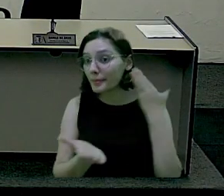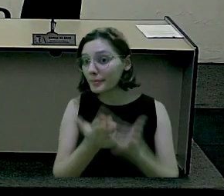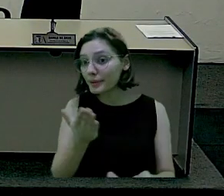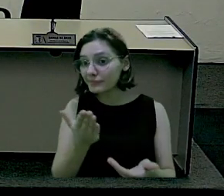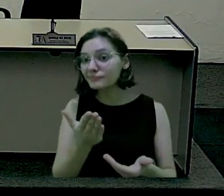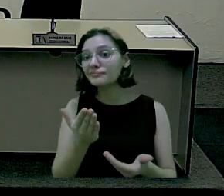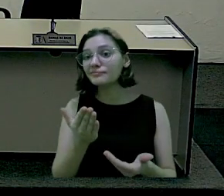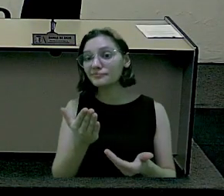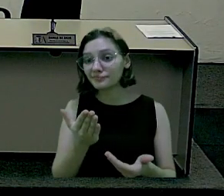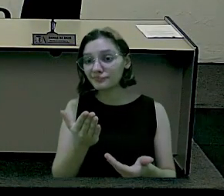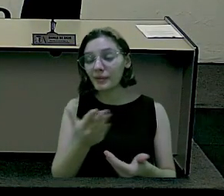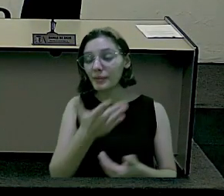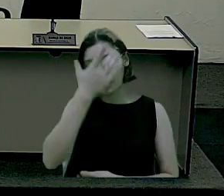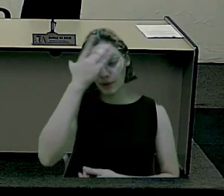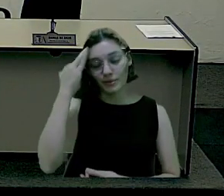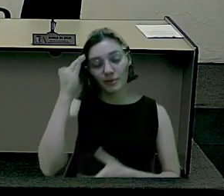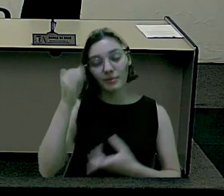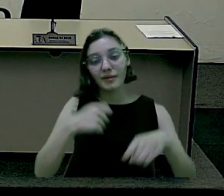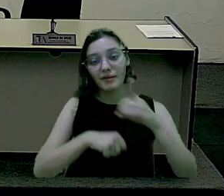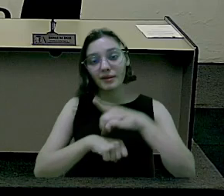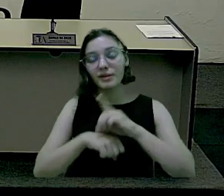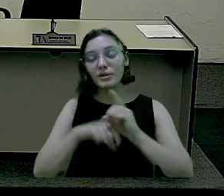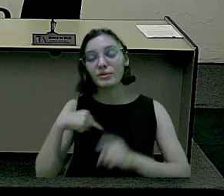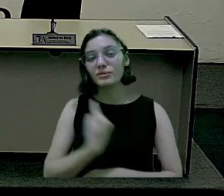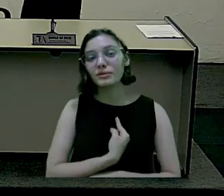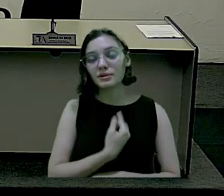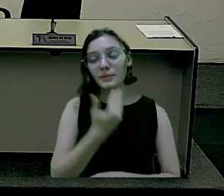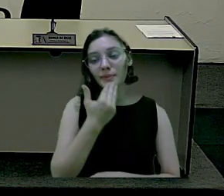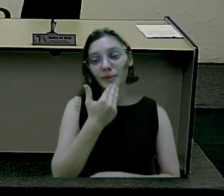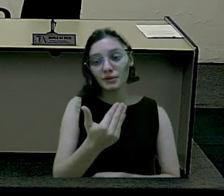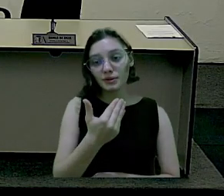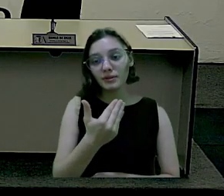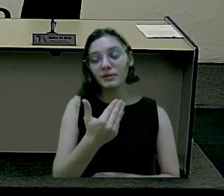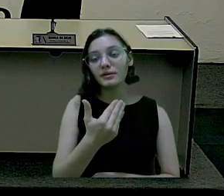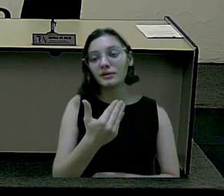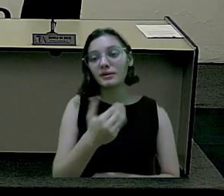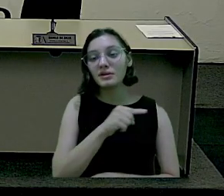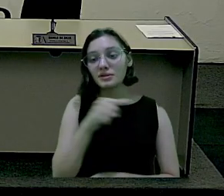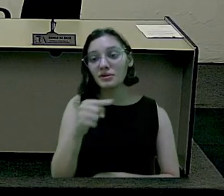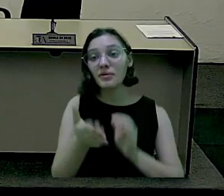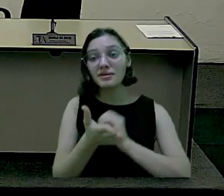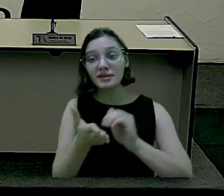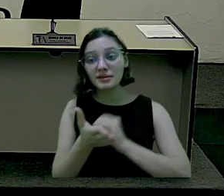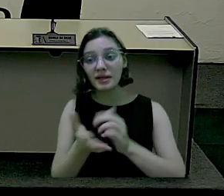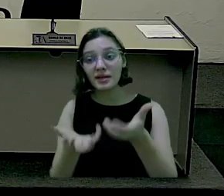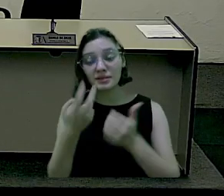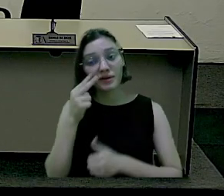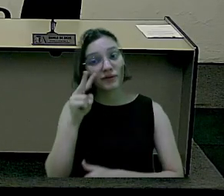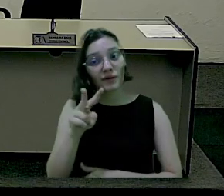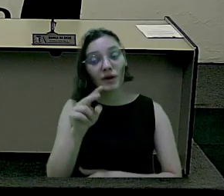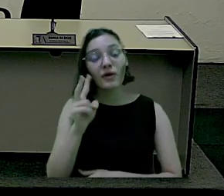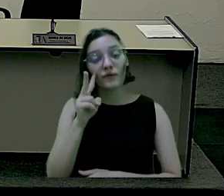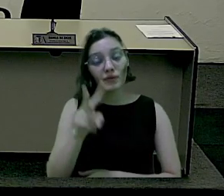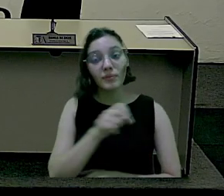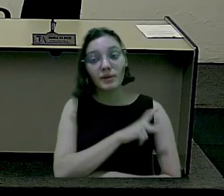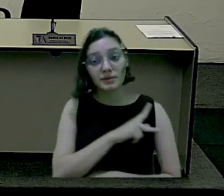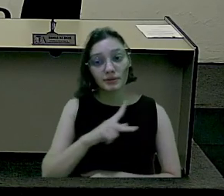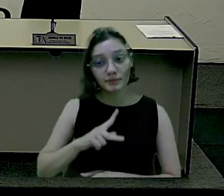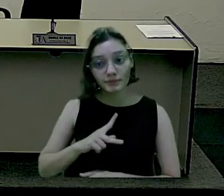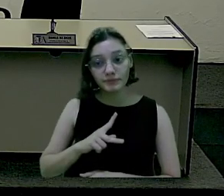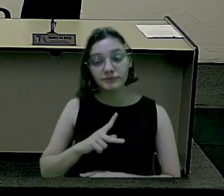perdeu um guardiência aí para a dengue. Então, a gente pede aí, se algum dos secretários tiver... Viu, presidente?